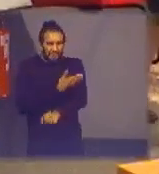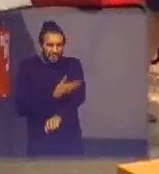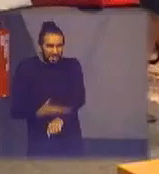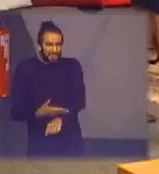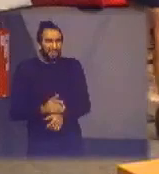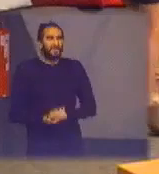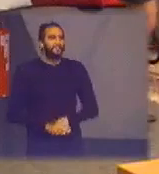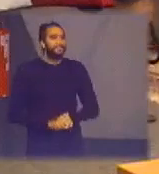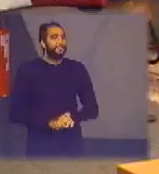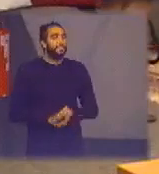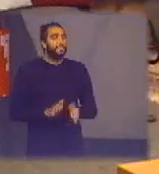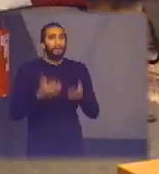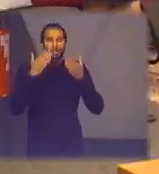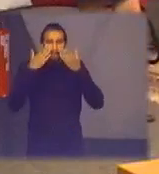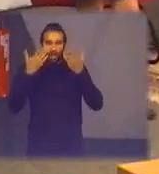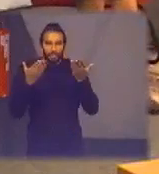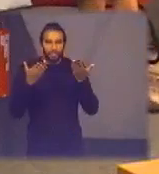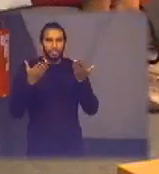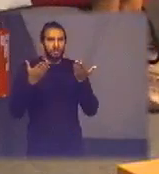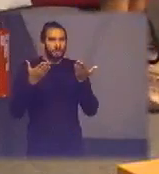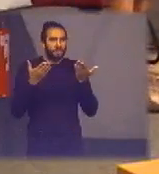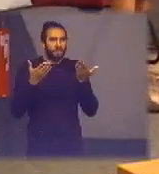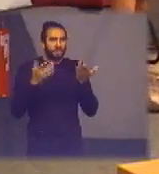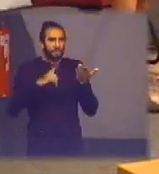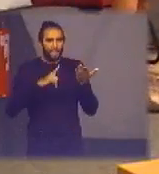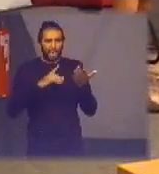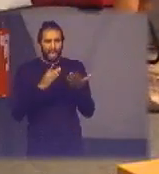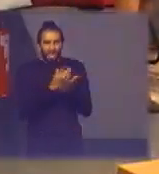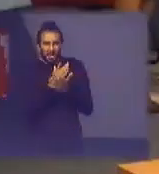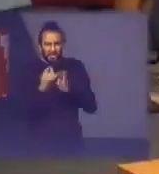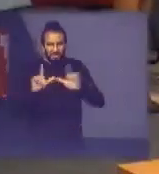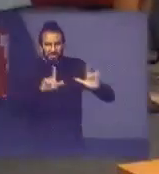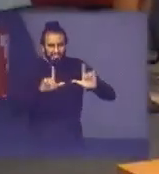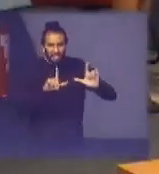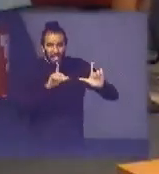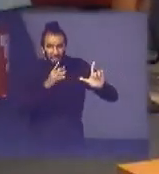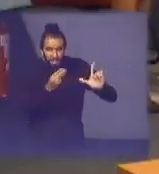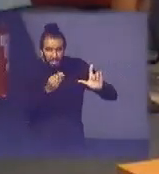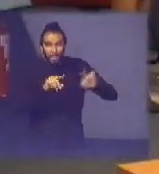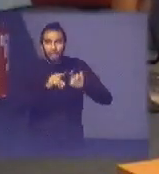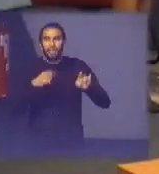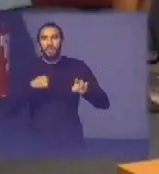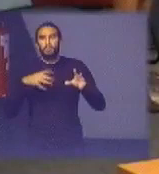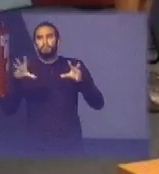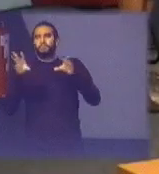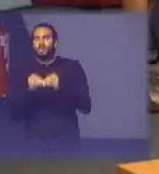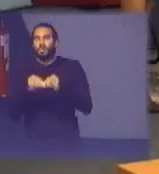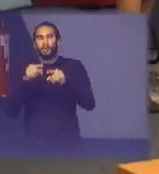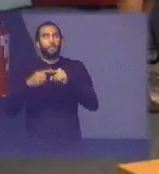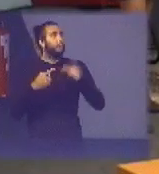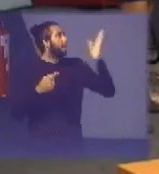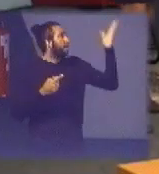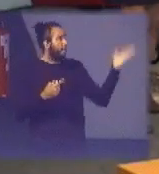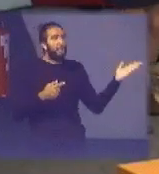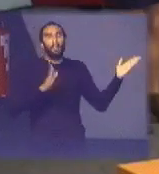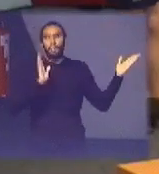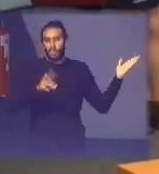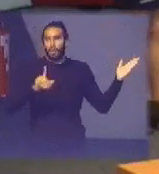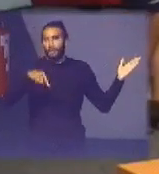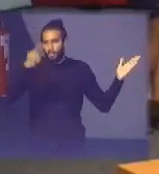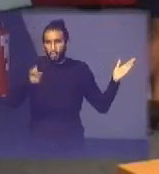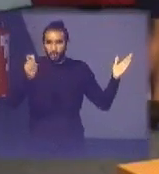e eu fiz uma apresentação apesar de ter muitos slides vai ser bastante breve porque esse conteúdo vai ficar disponível depois para a gente